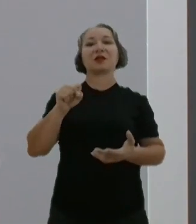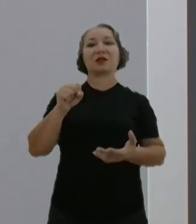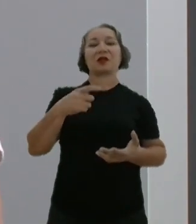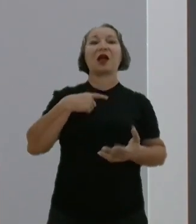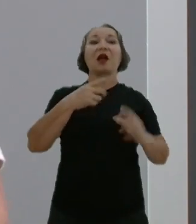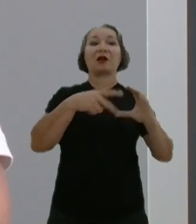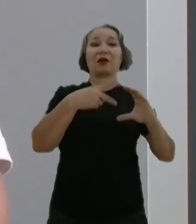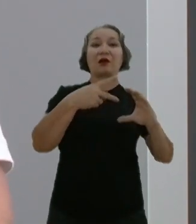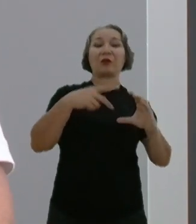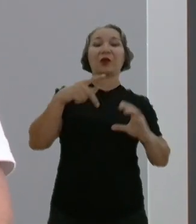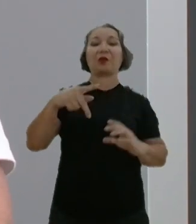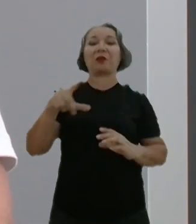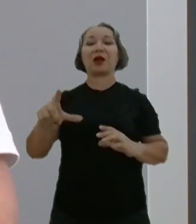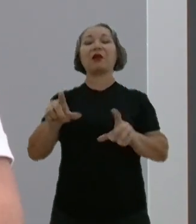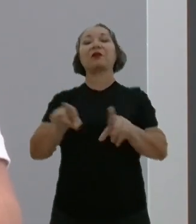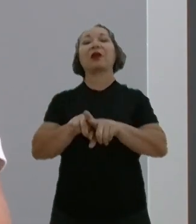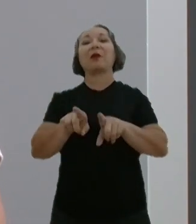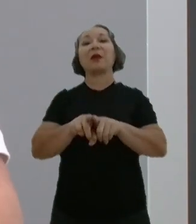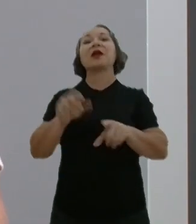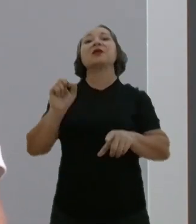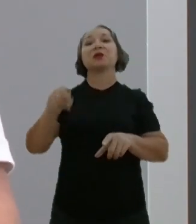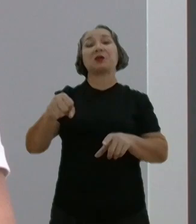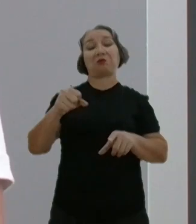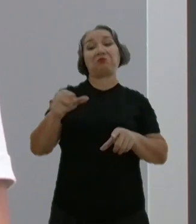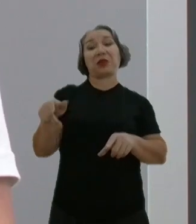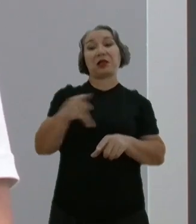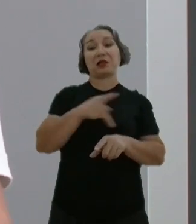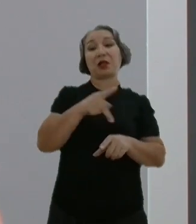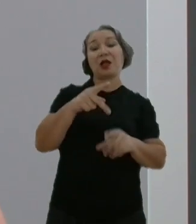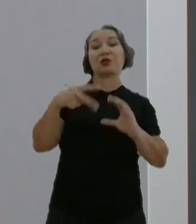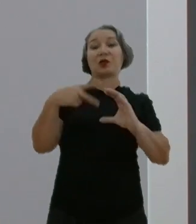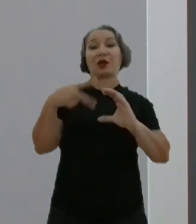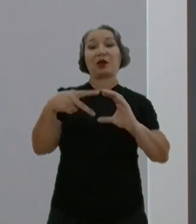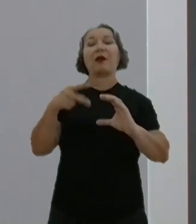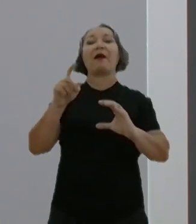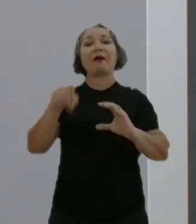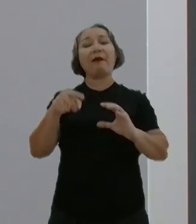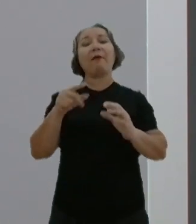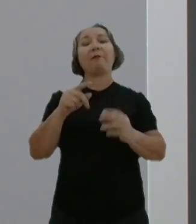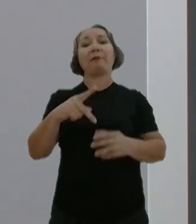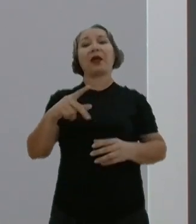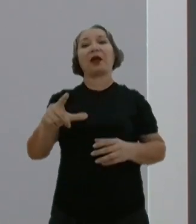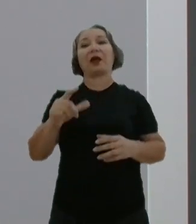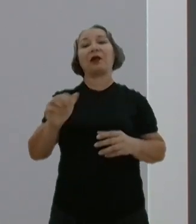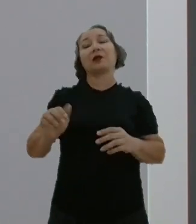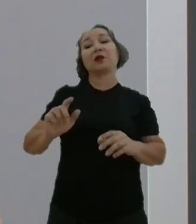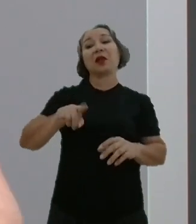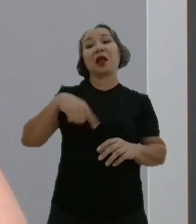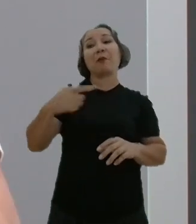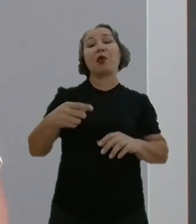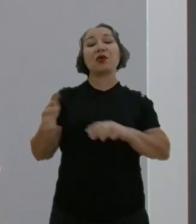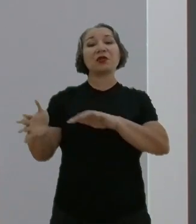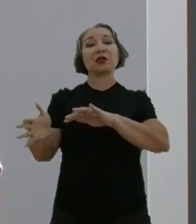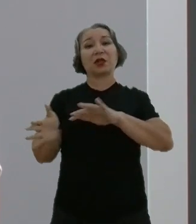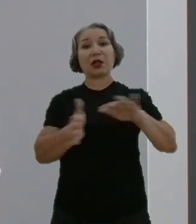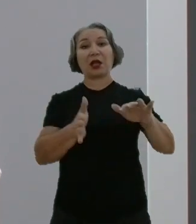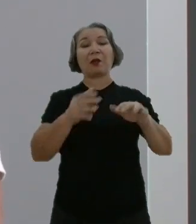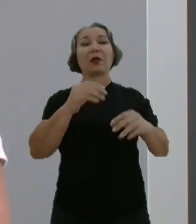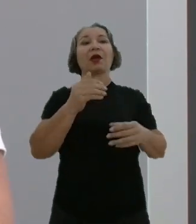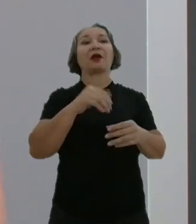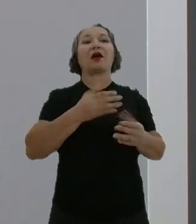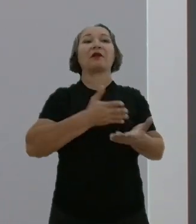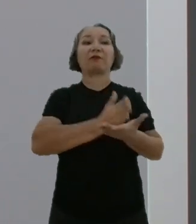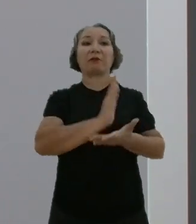nada mais justo que ser alguém do PL. Acho que as tratativas de nome virão no segundo momento, assim que o Abílio chancelar essa vaga de